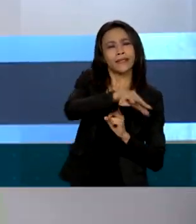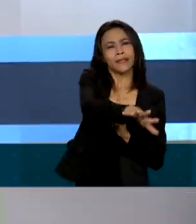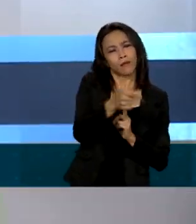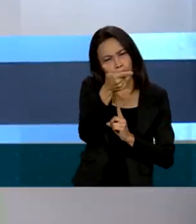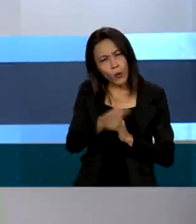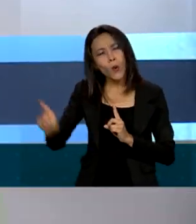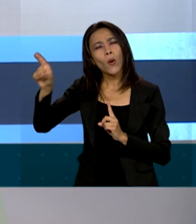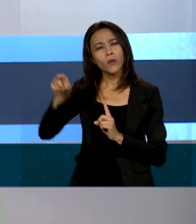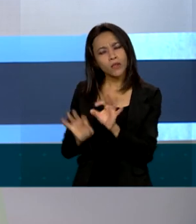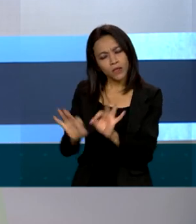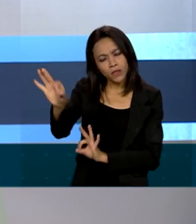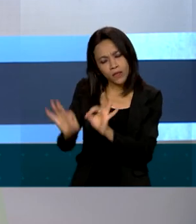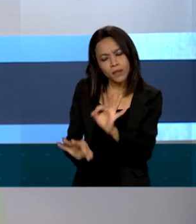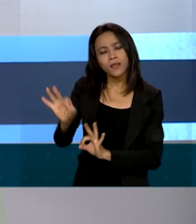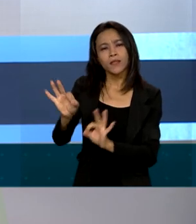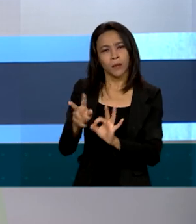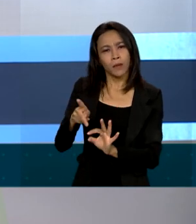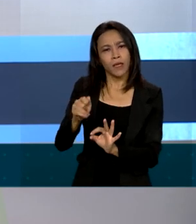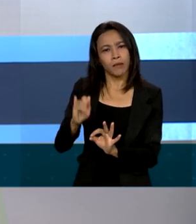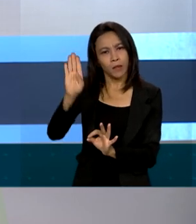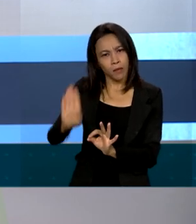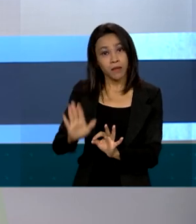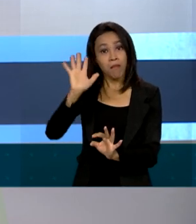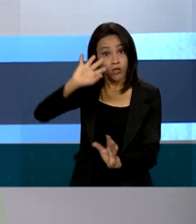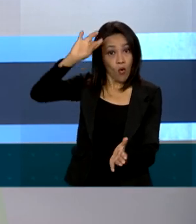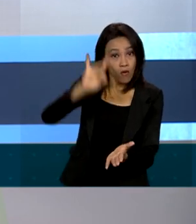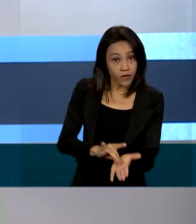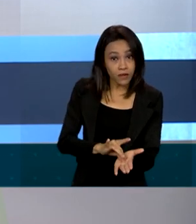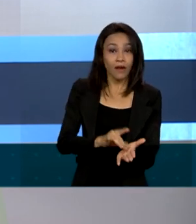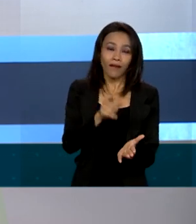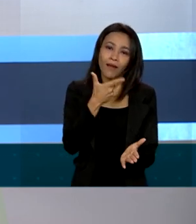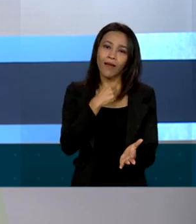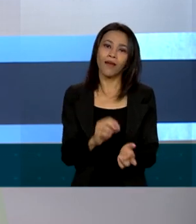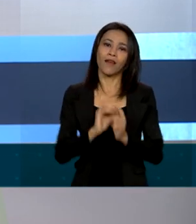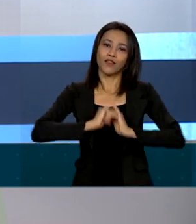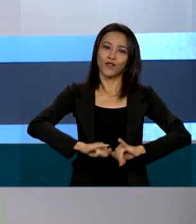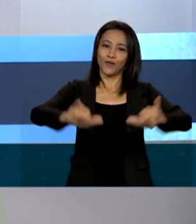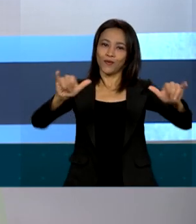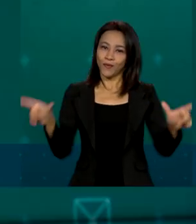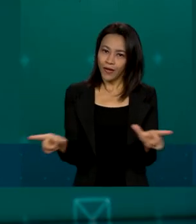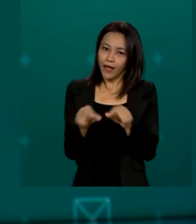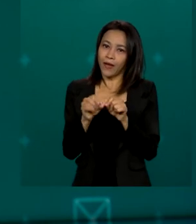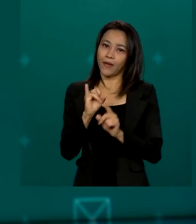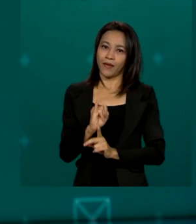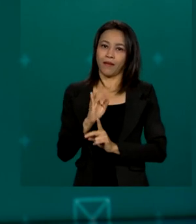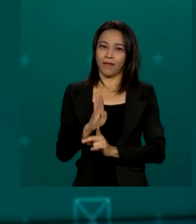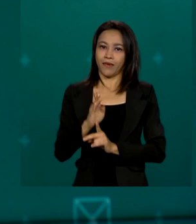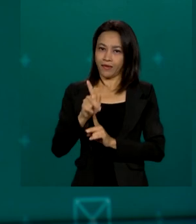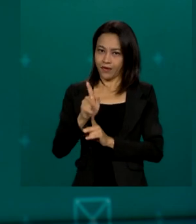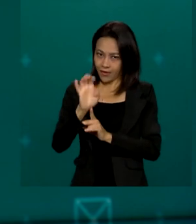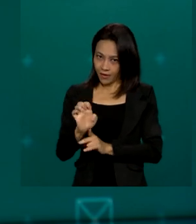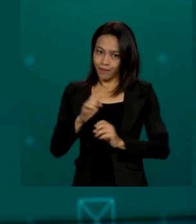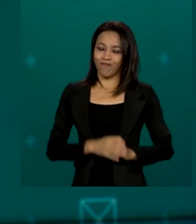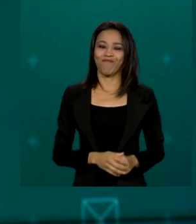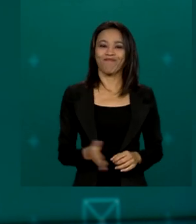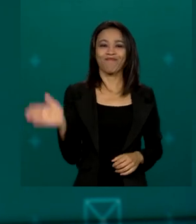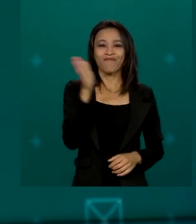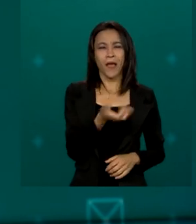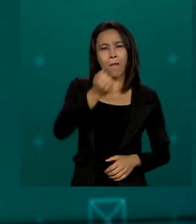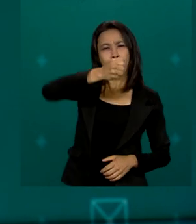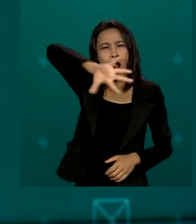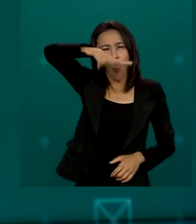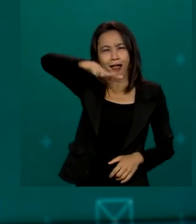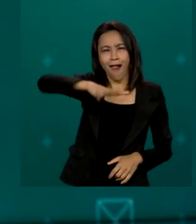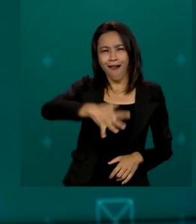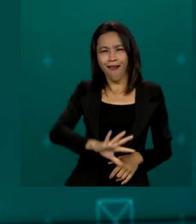projetam o PIB no país, mas o índice oficial é divulgado pelo IBGE. A Black Friday foi importada dos